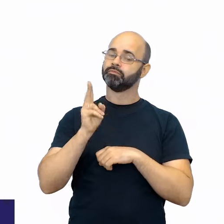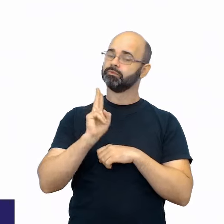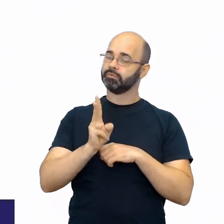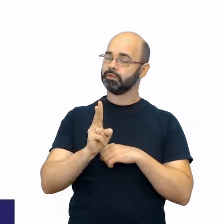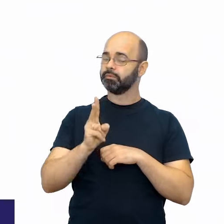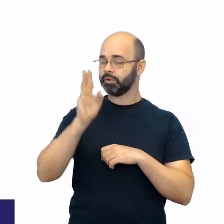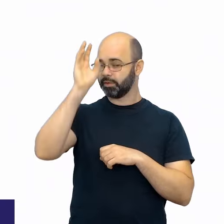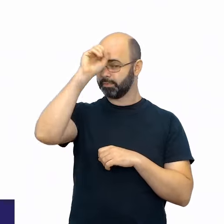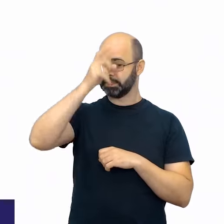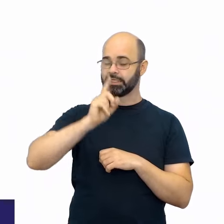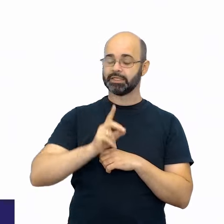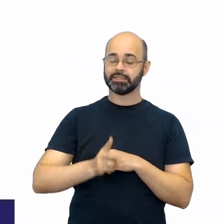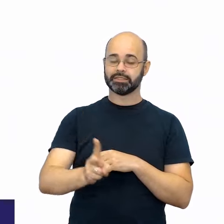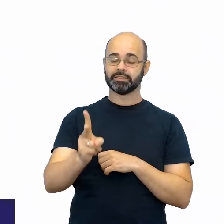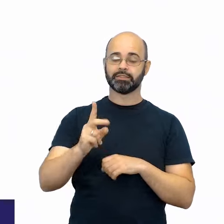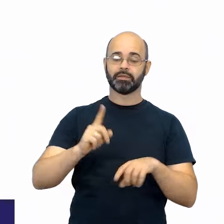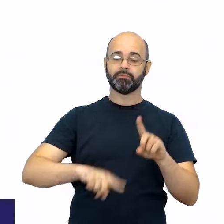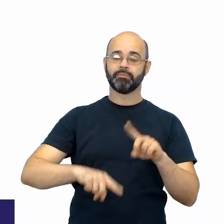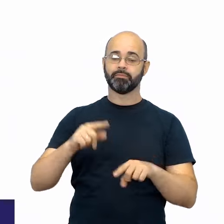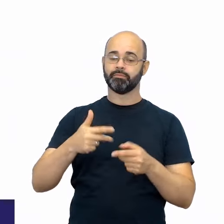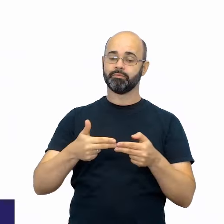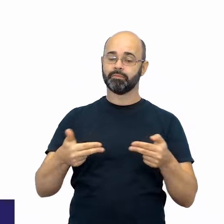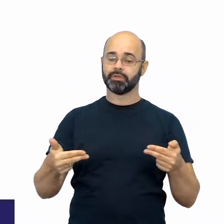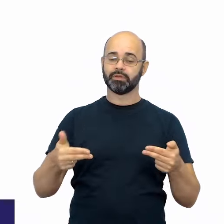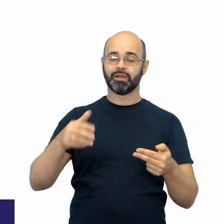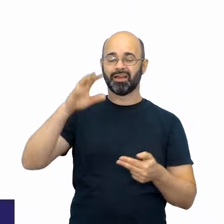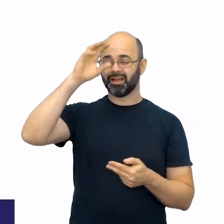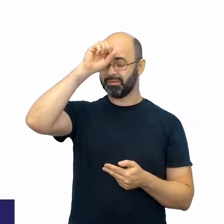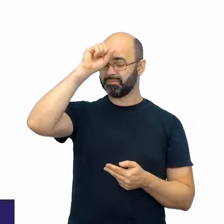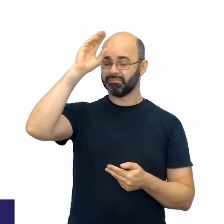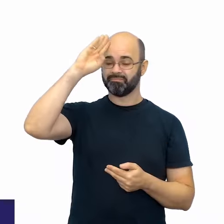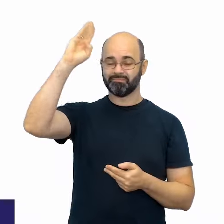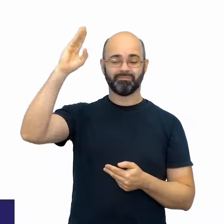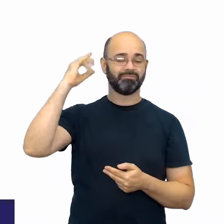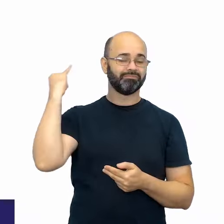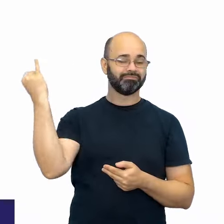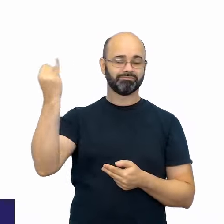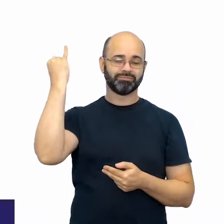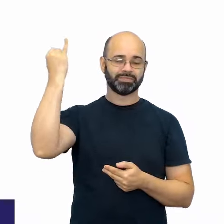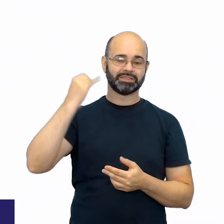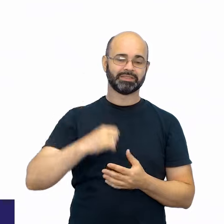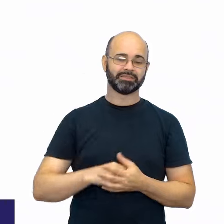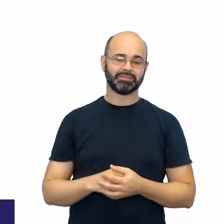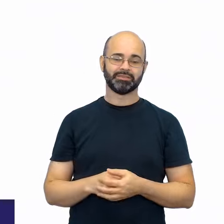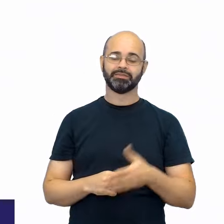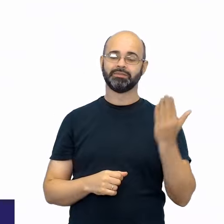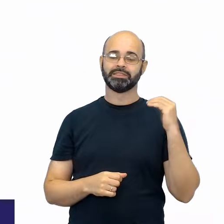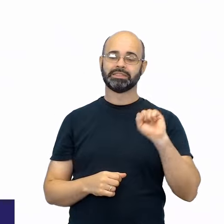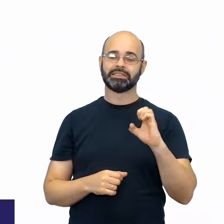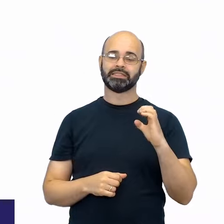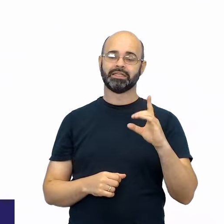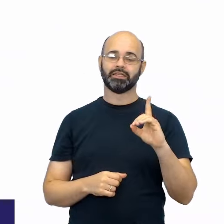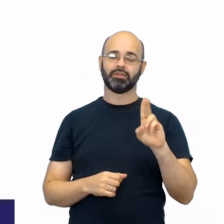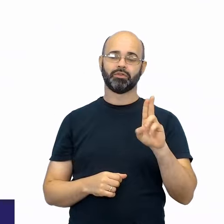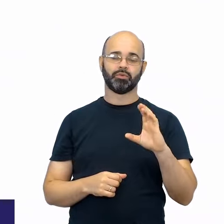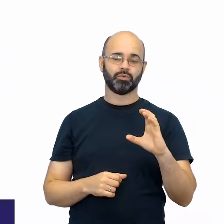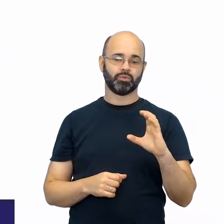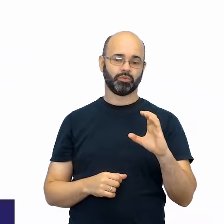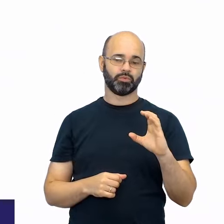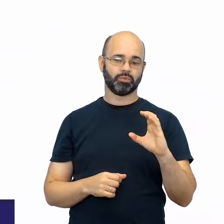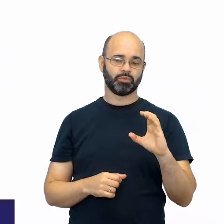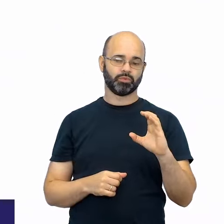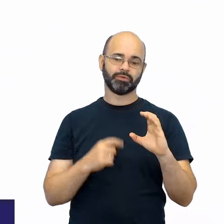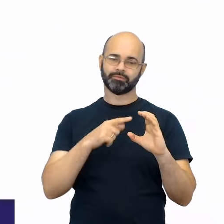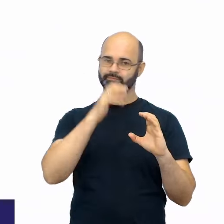Sempre é material prioritário, conforme a deliberação da SEDUC, razão pela qual